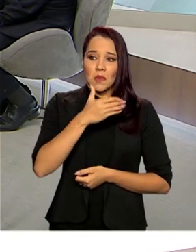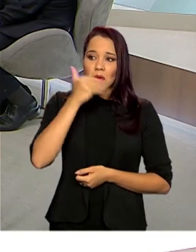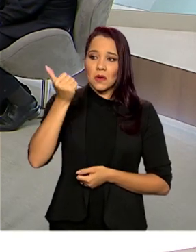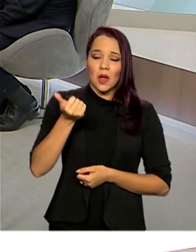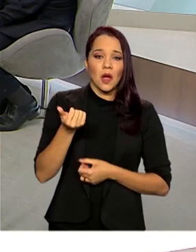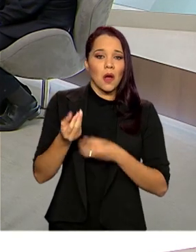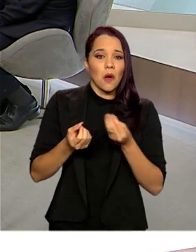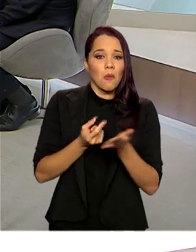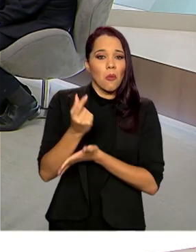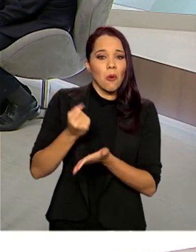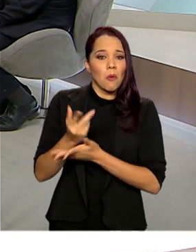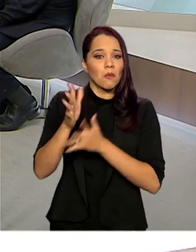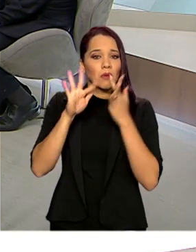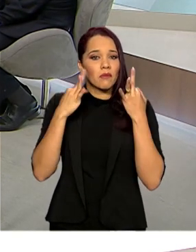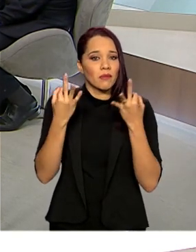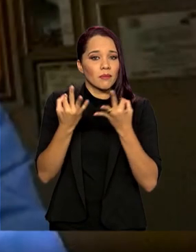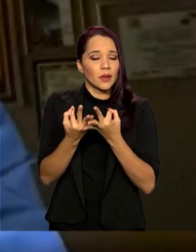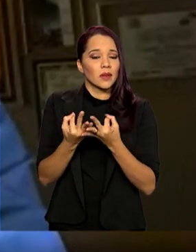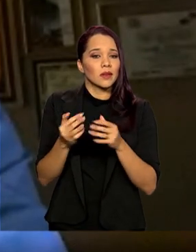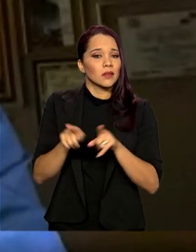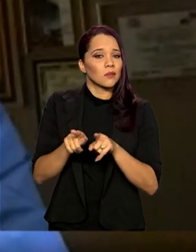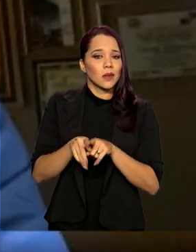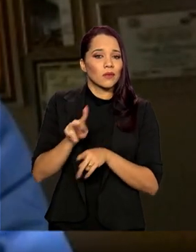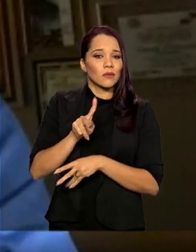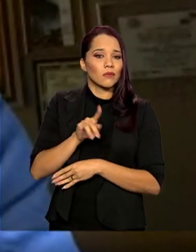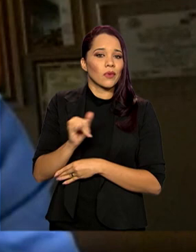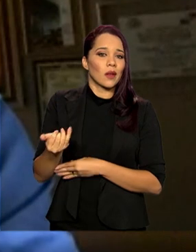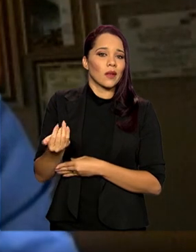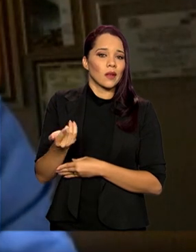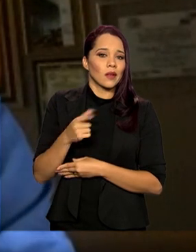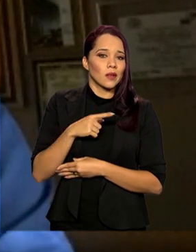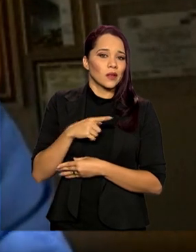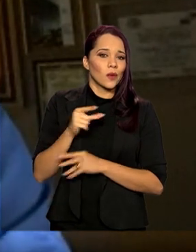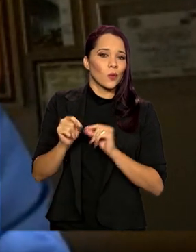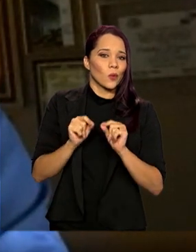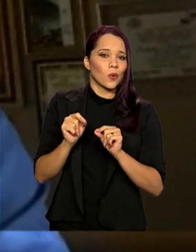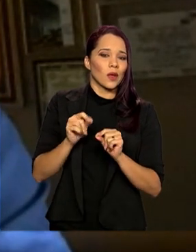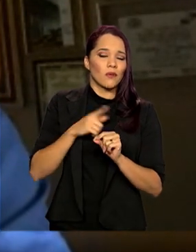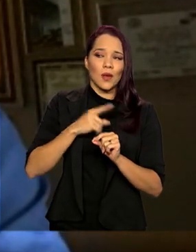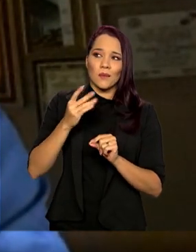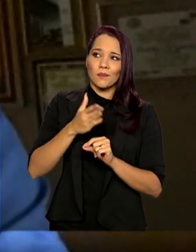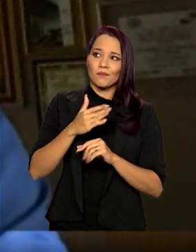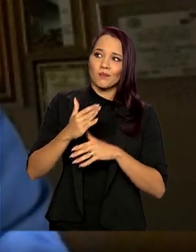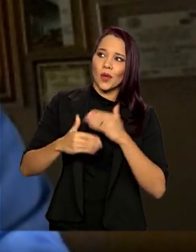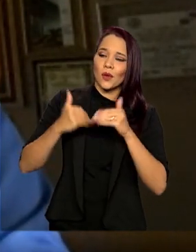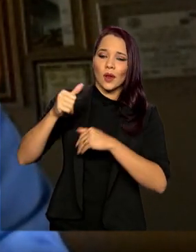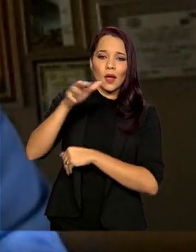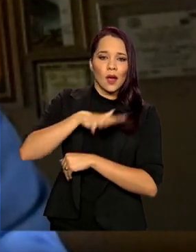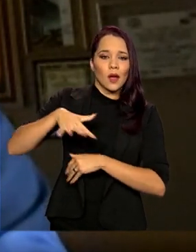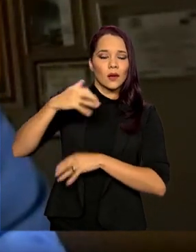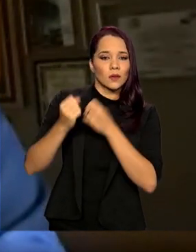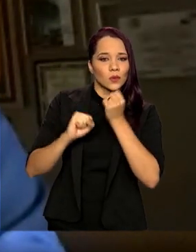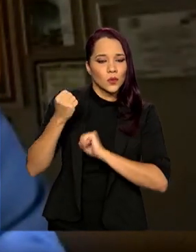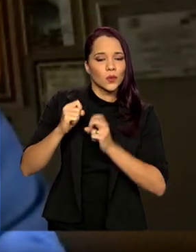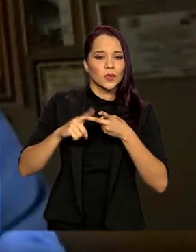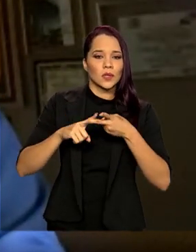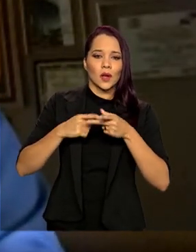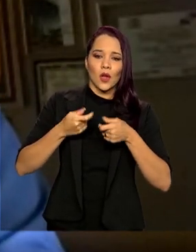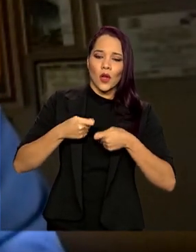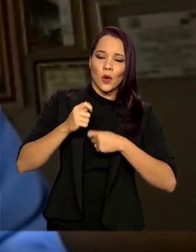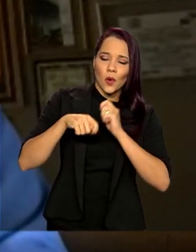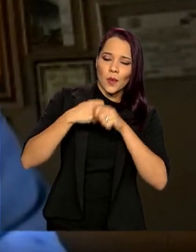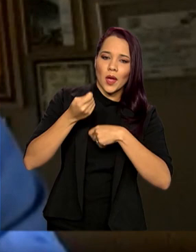poder de compra das famílias e não vai viabilizar novamente o setor indústria, comércio,